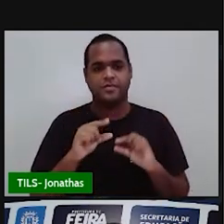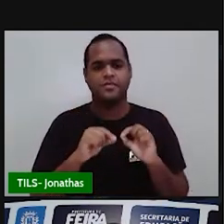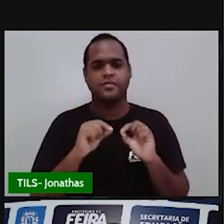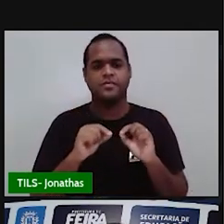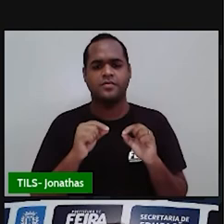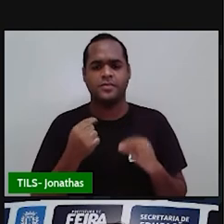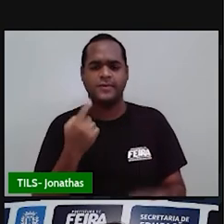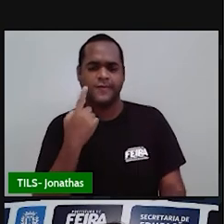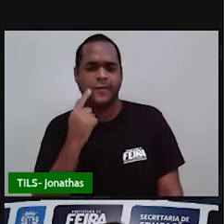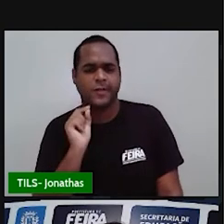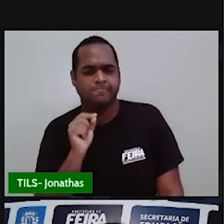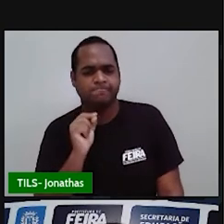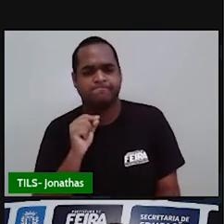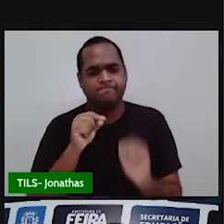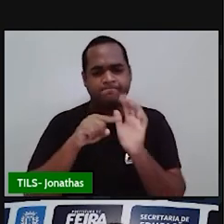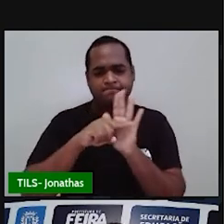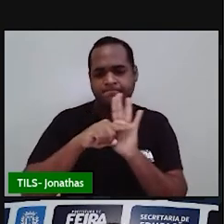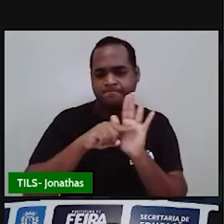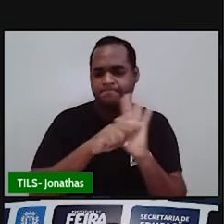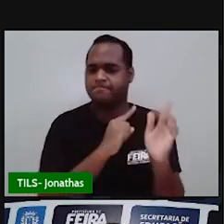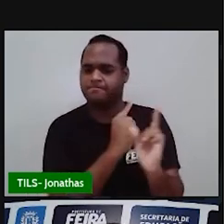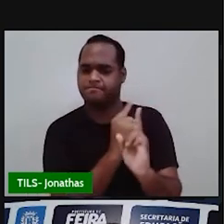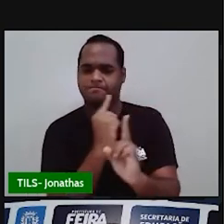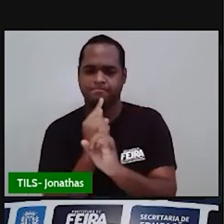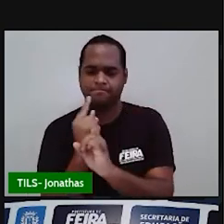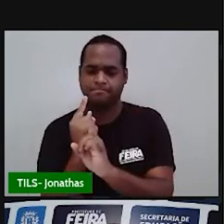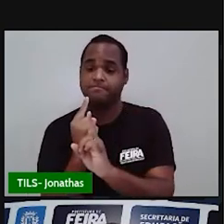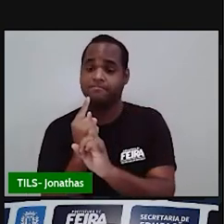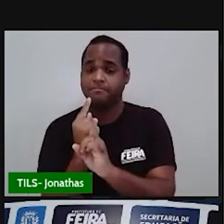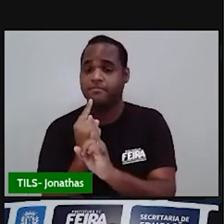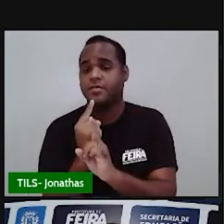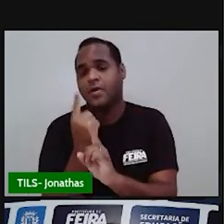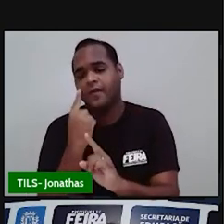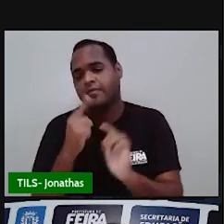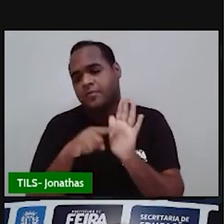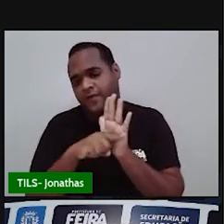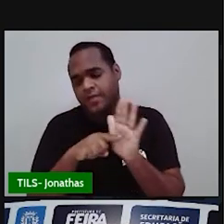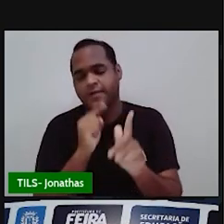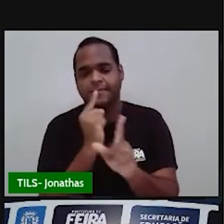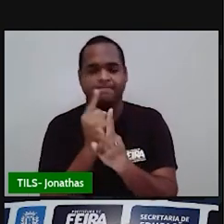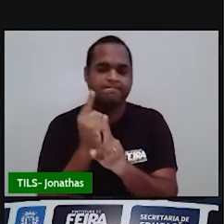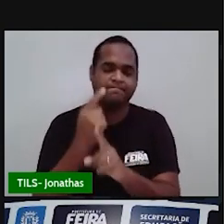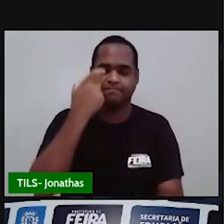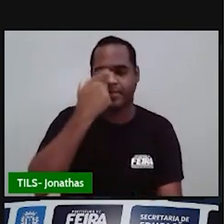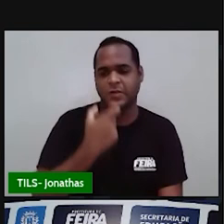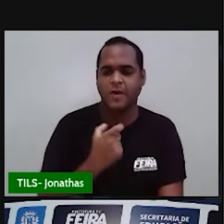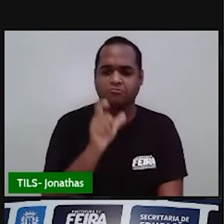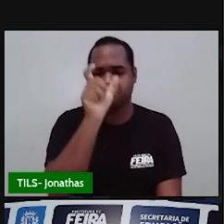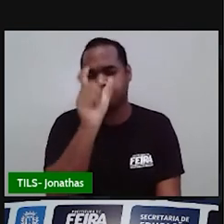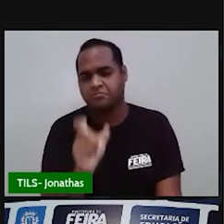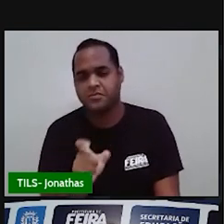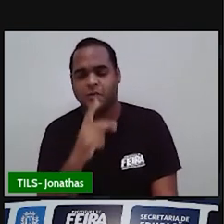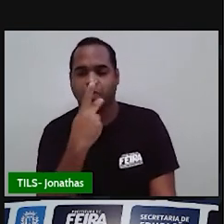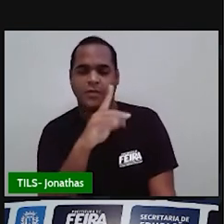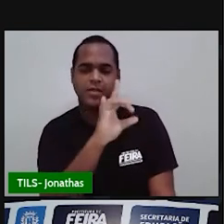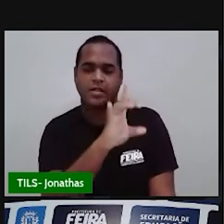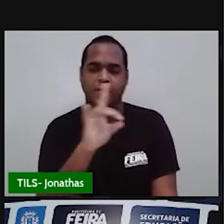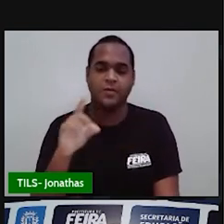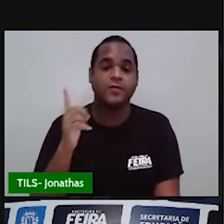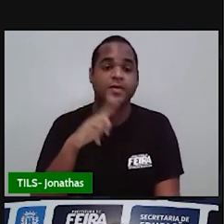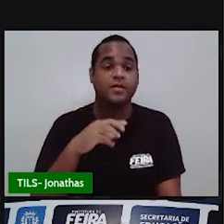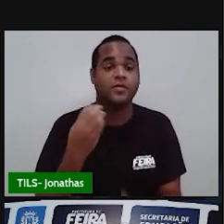Vamos investigar isso. Como é que isso acontece com a gente? Como, professor?